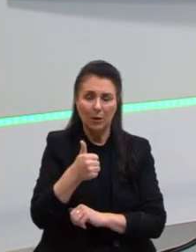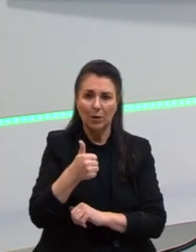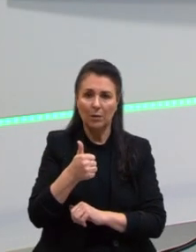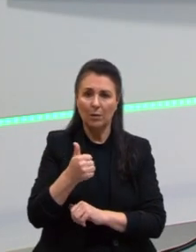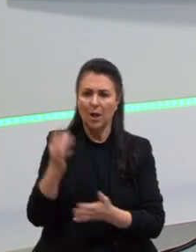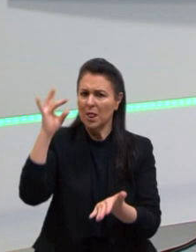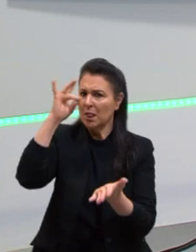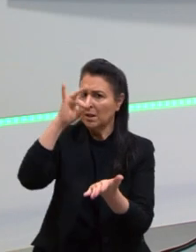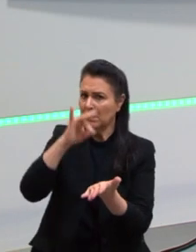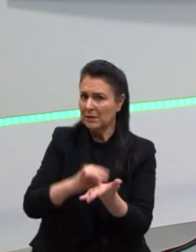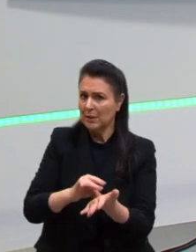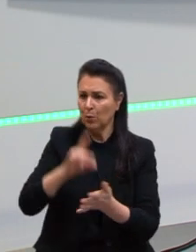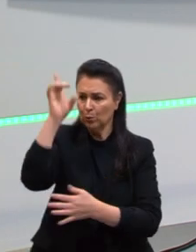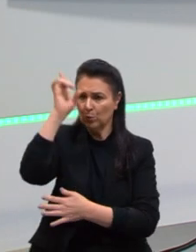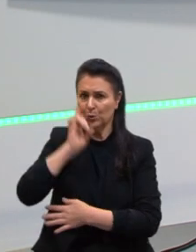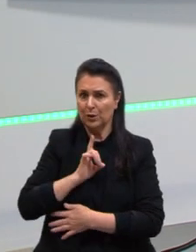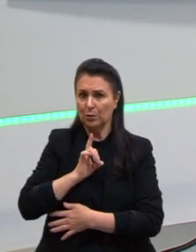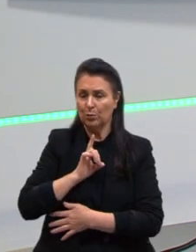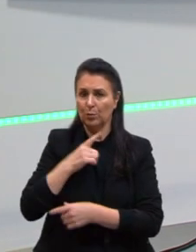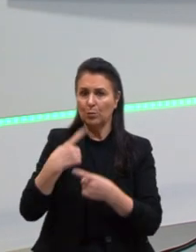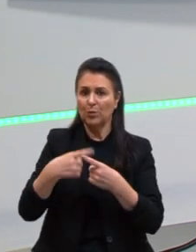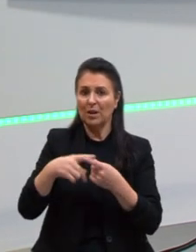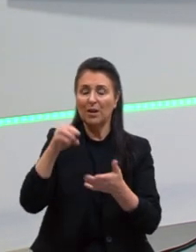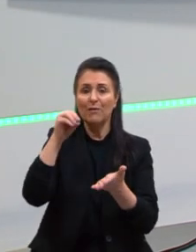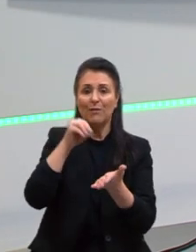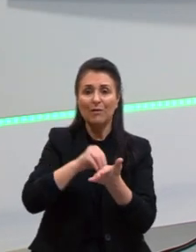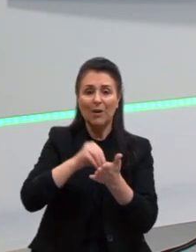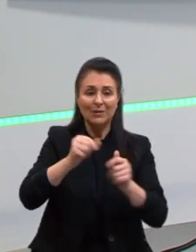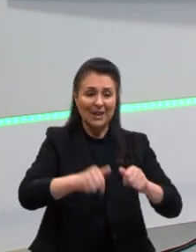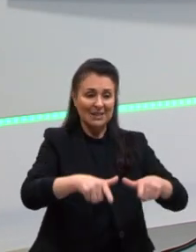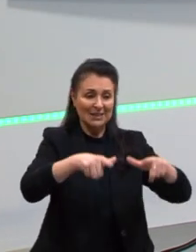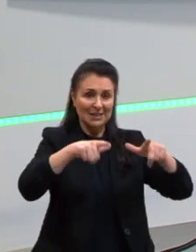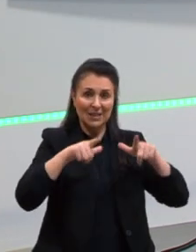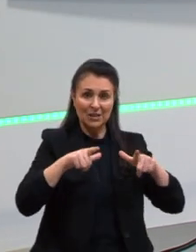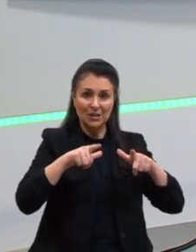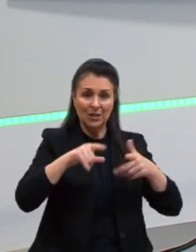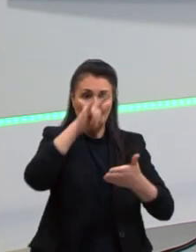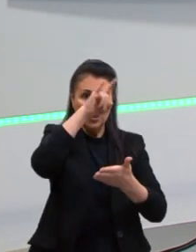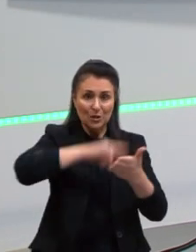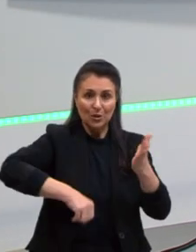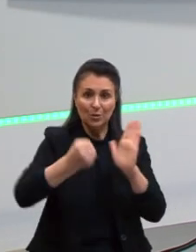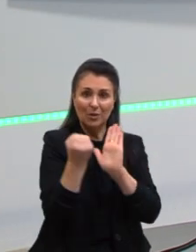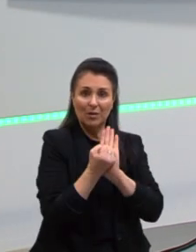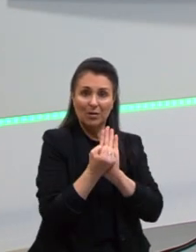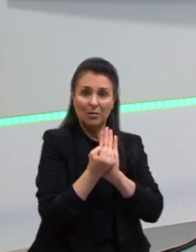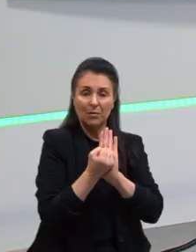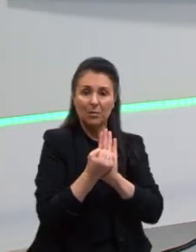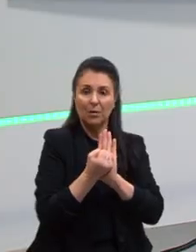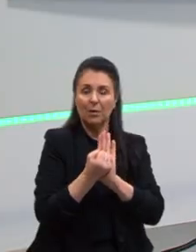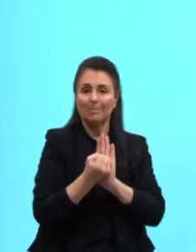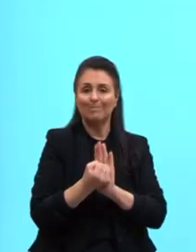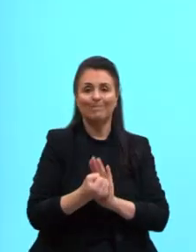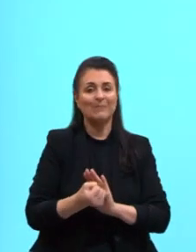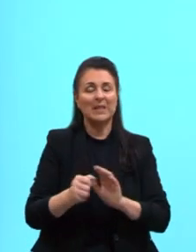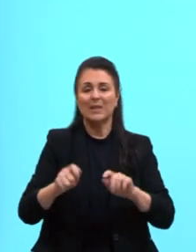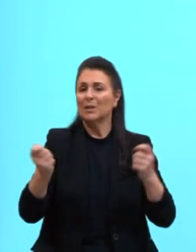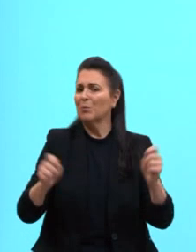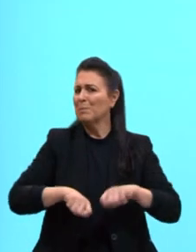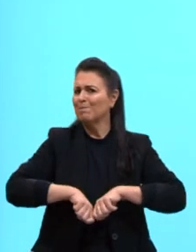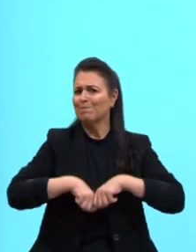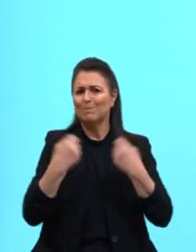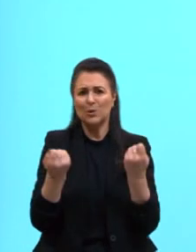do direito devido à falta de registro em cartório não é possível fazer com que a cidadania seja